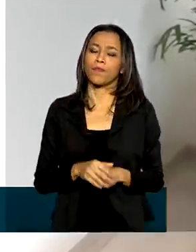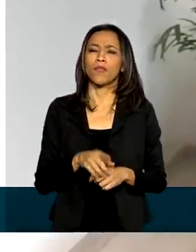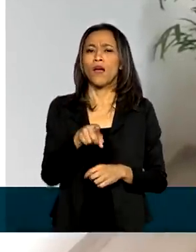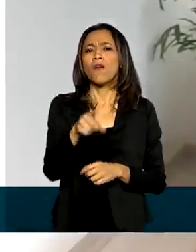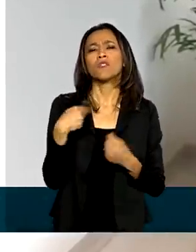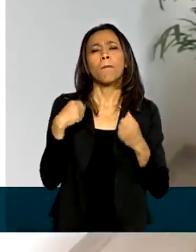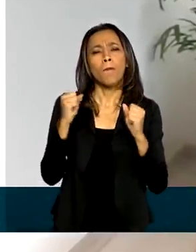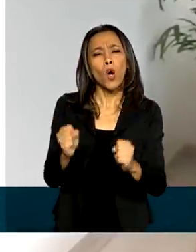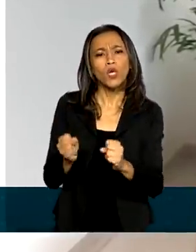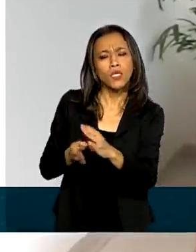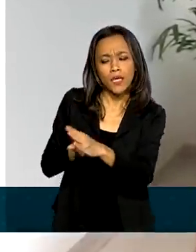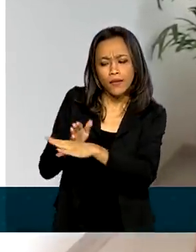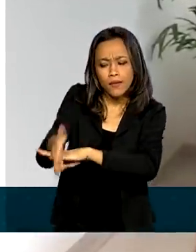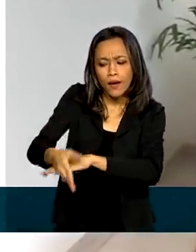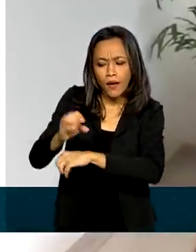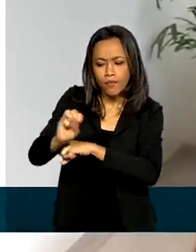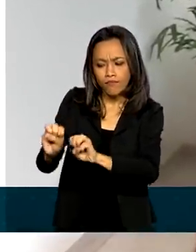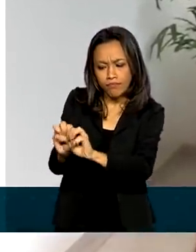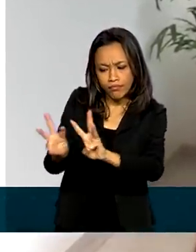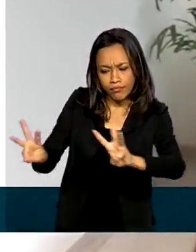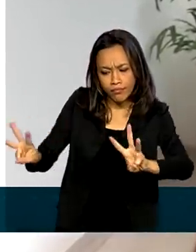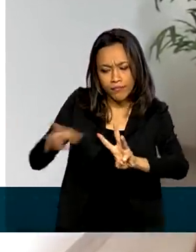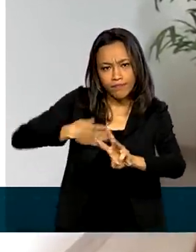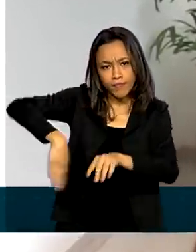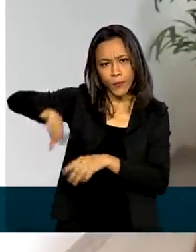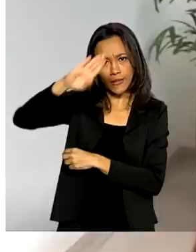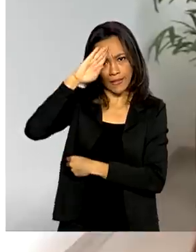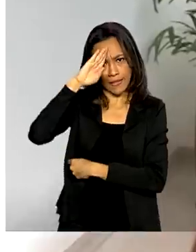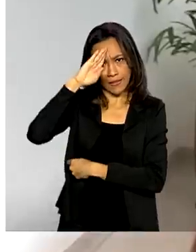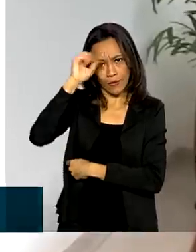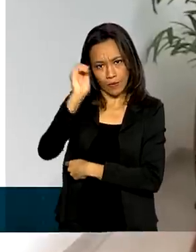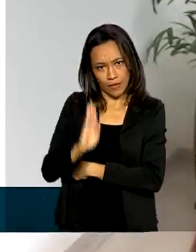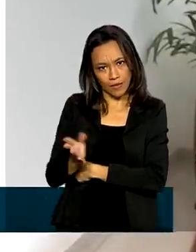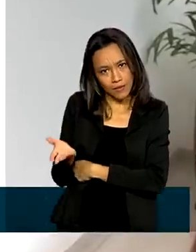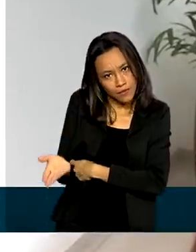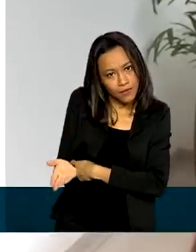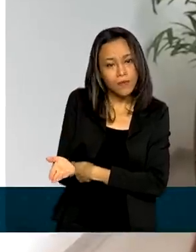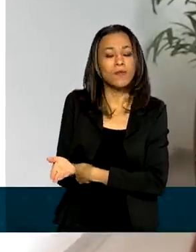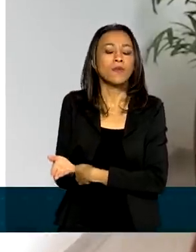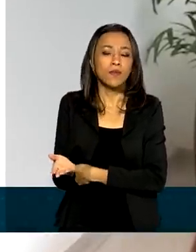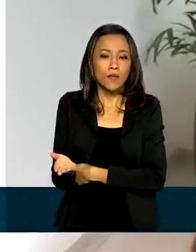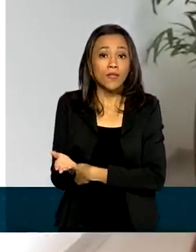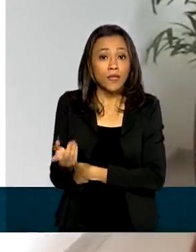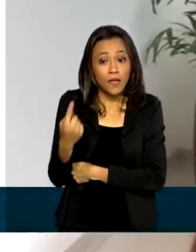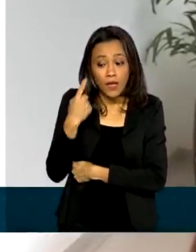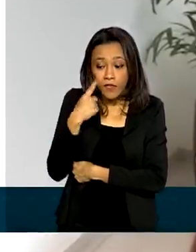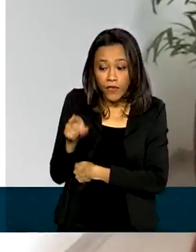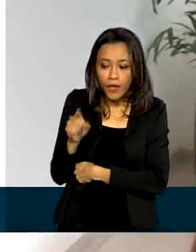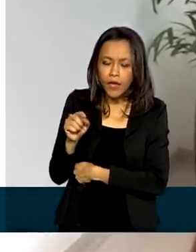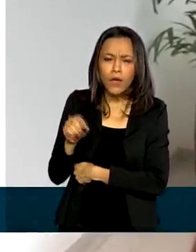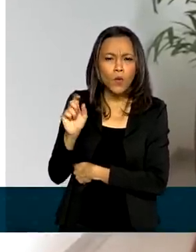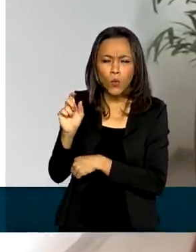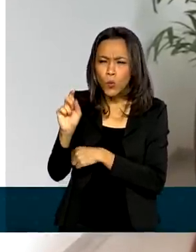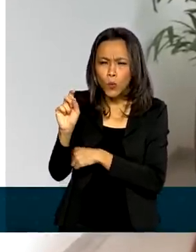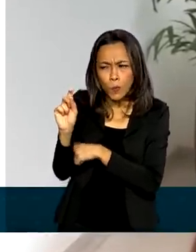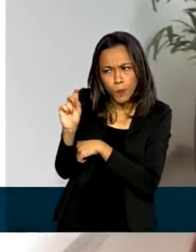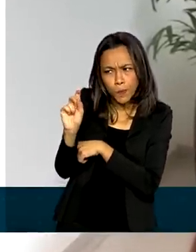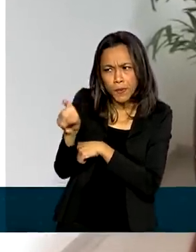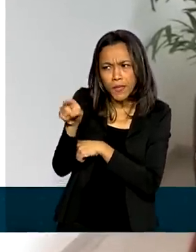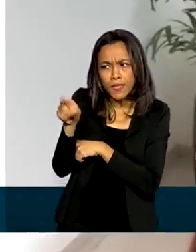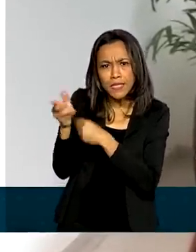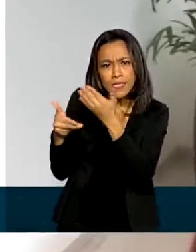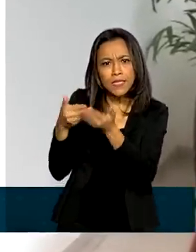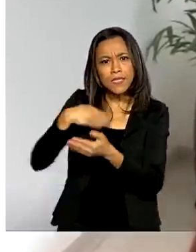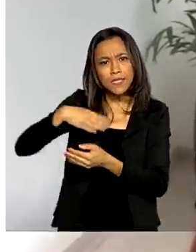no site do Exército Brasileiro ou a Força Armada que você quiser e encontrar o link de serviço